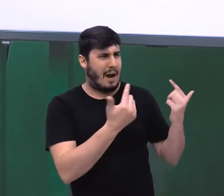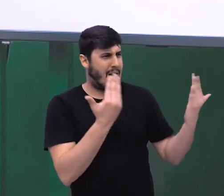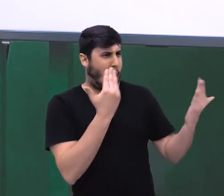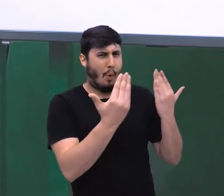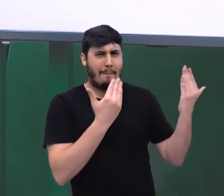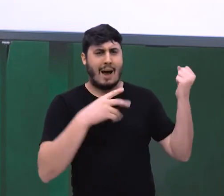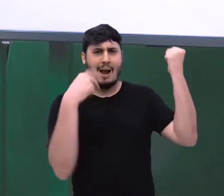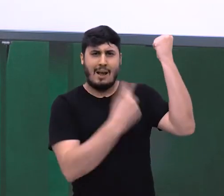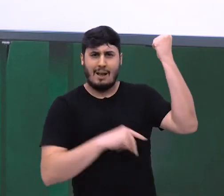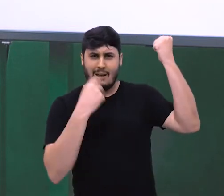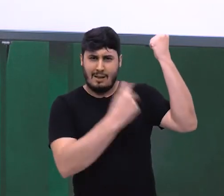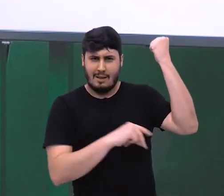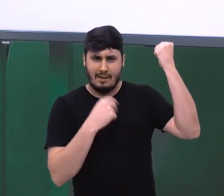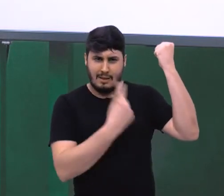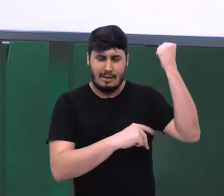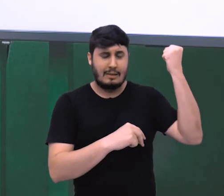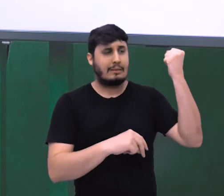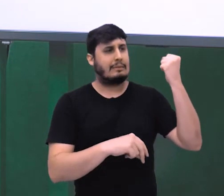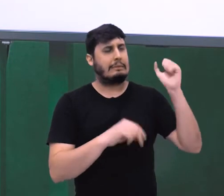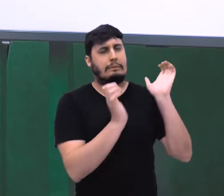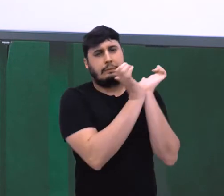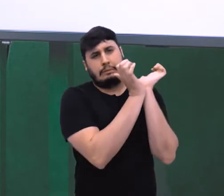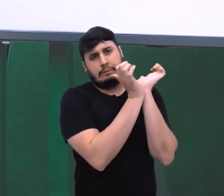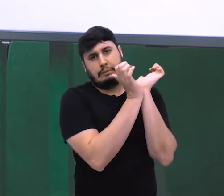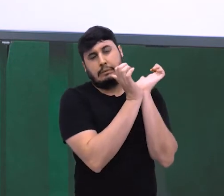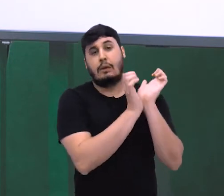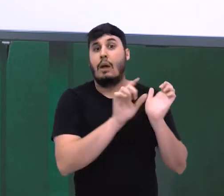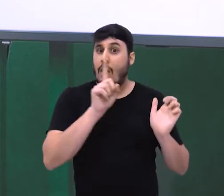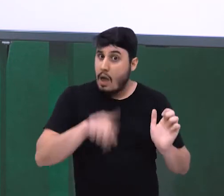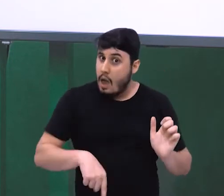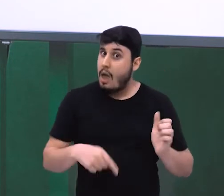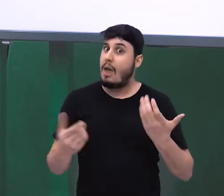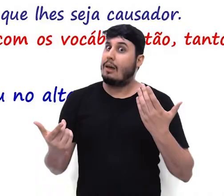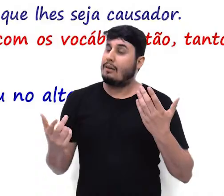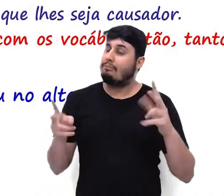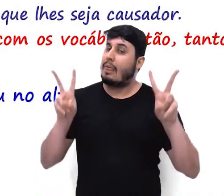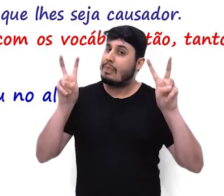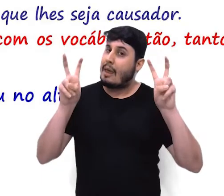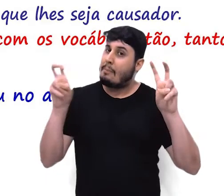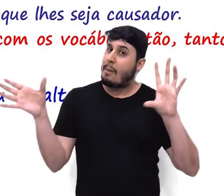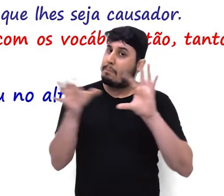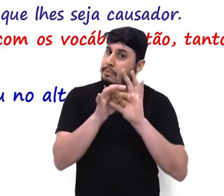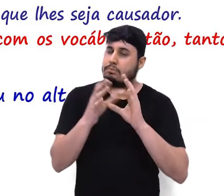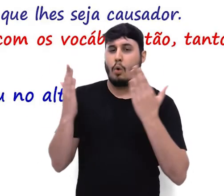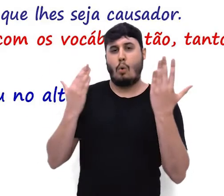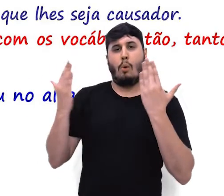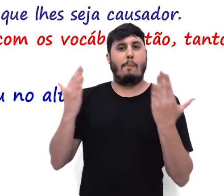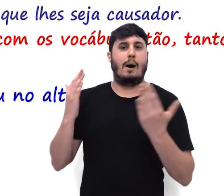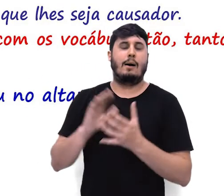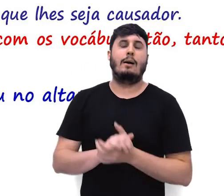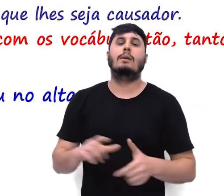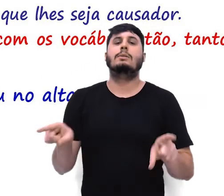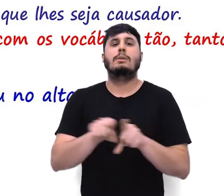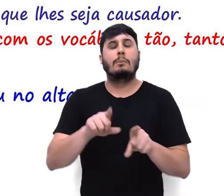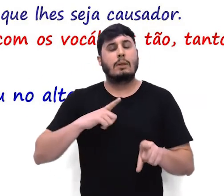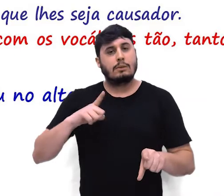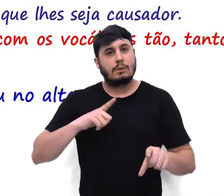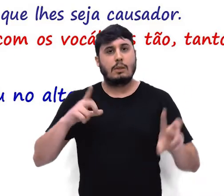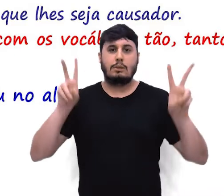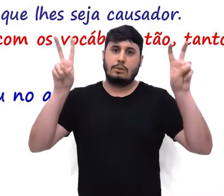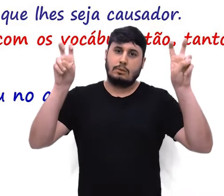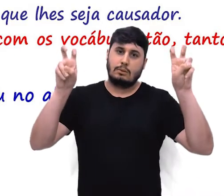relação de comparação. oração, temos as consecutivas, indicam